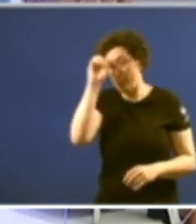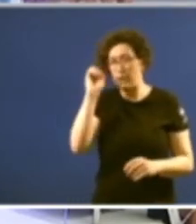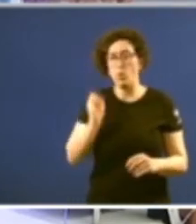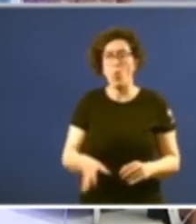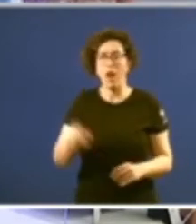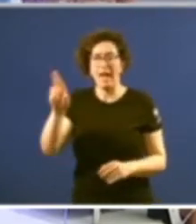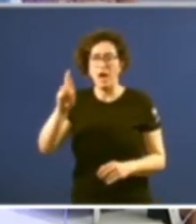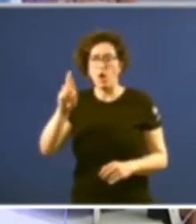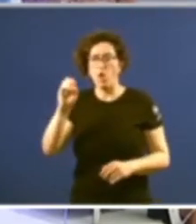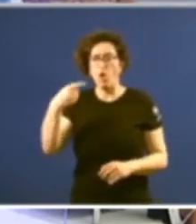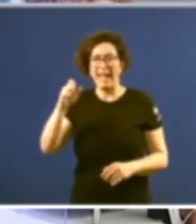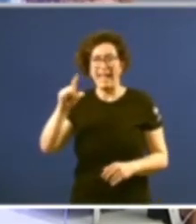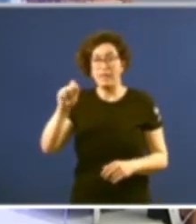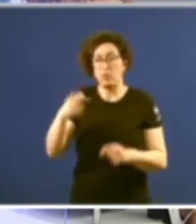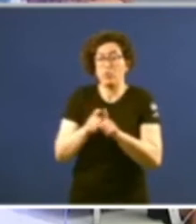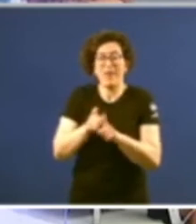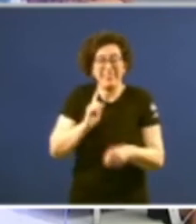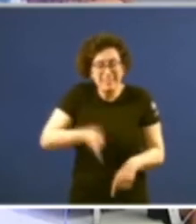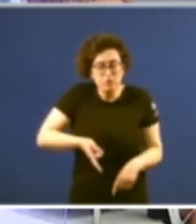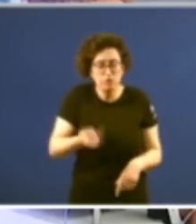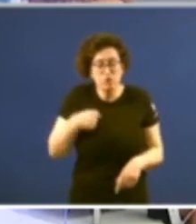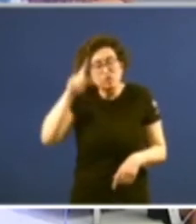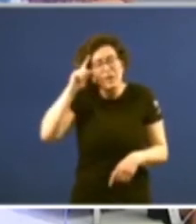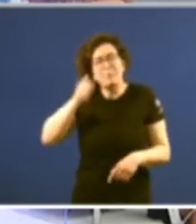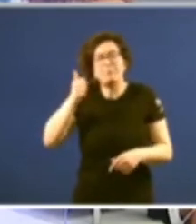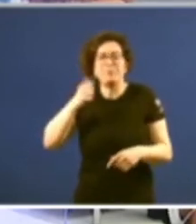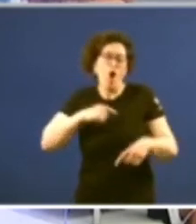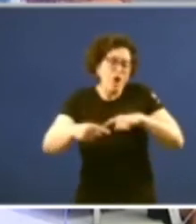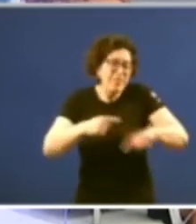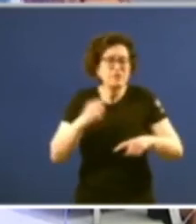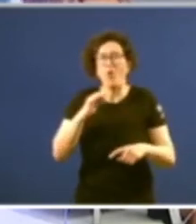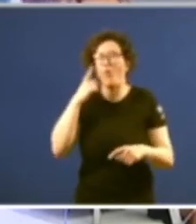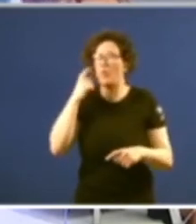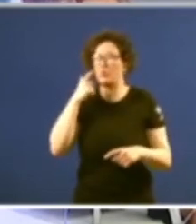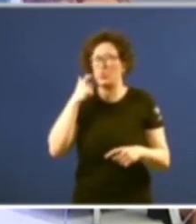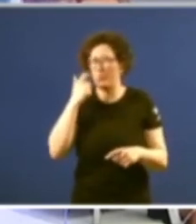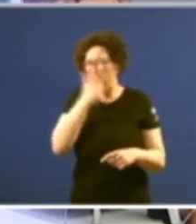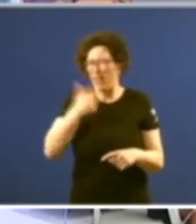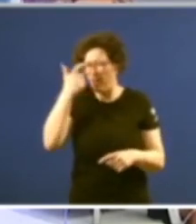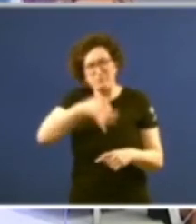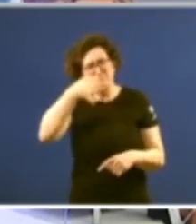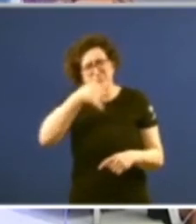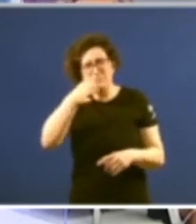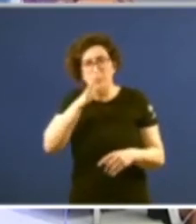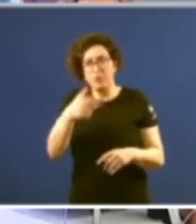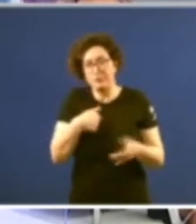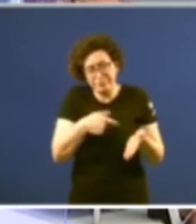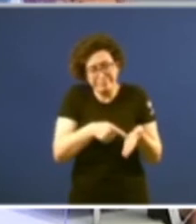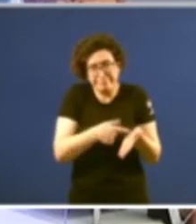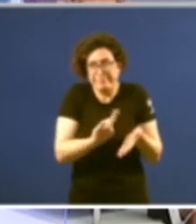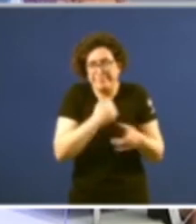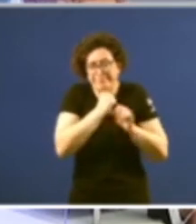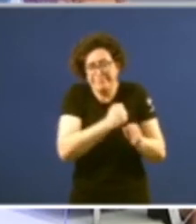os directores estamos non sei se para dar ordens pero non estamos acostumbrados a falar durante moito tempo por eso eu traigo aquí algo escrito non